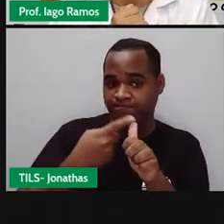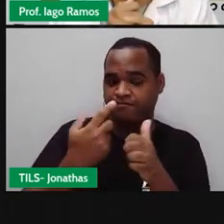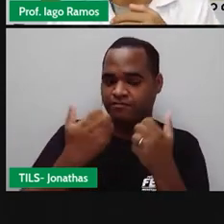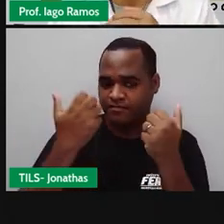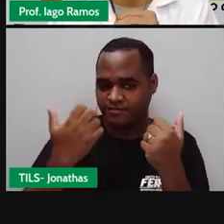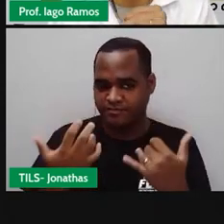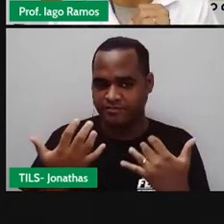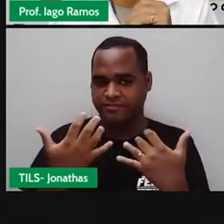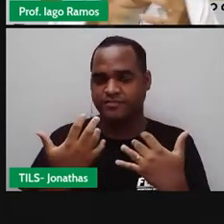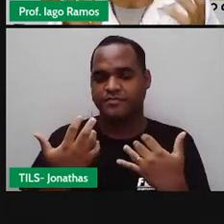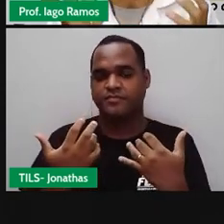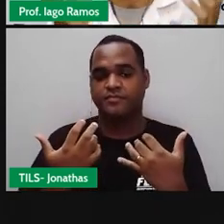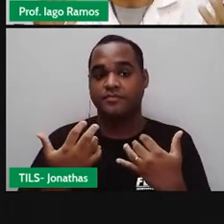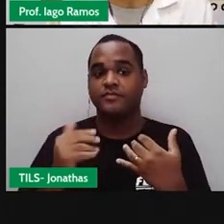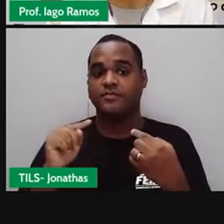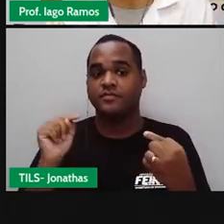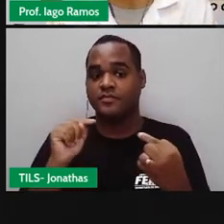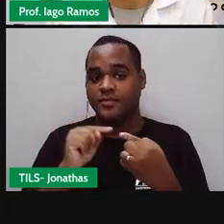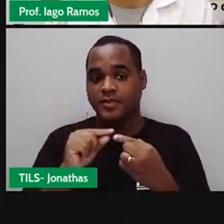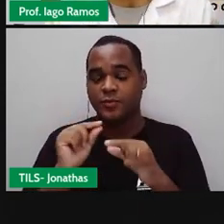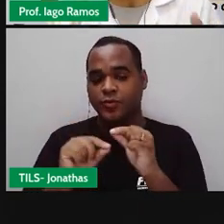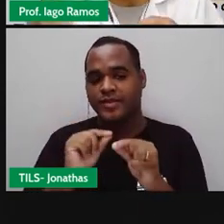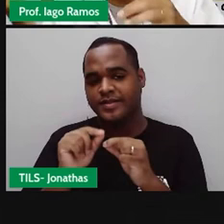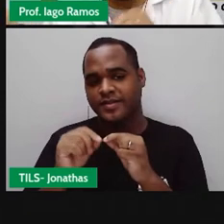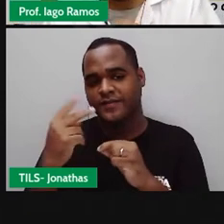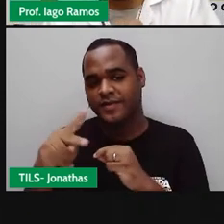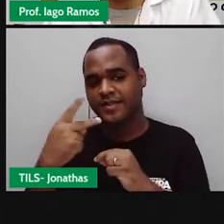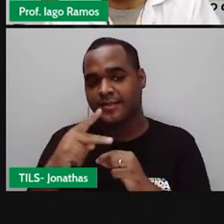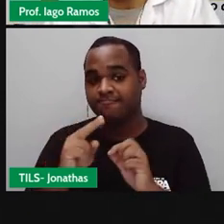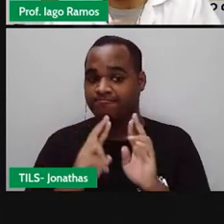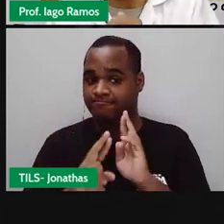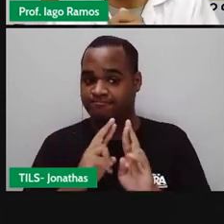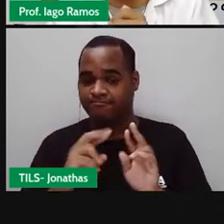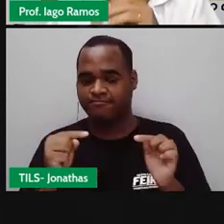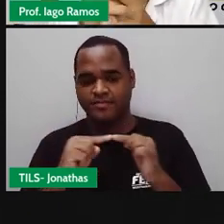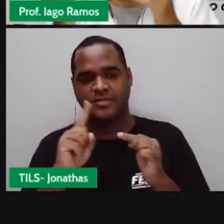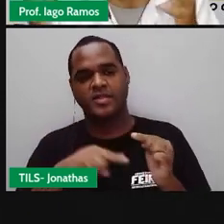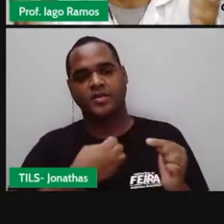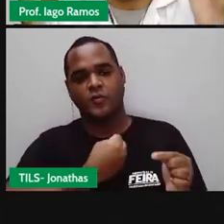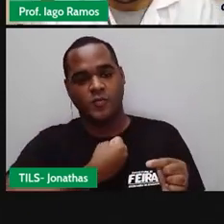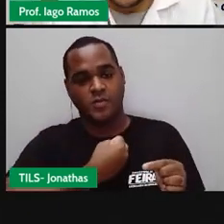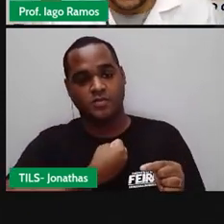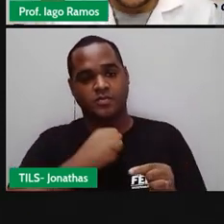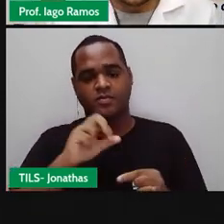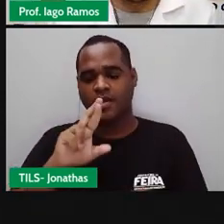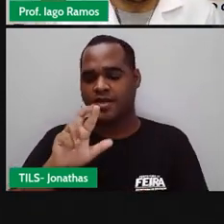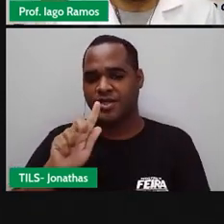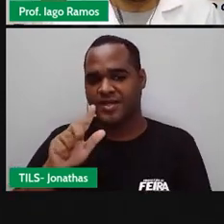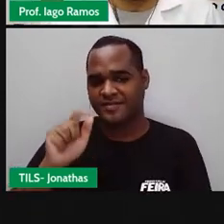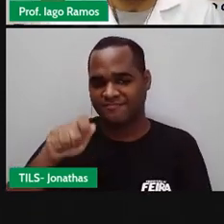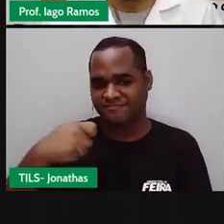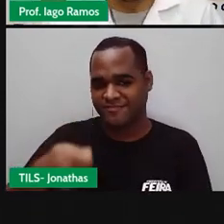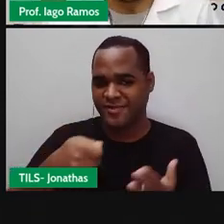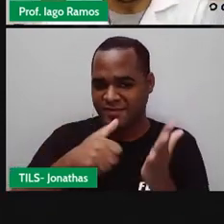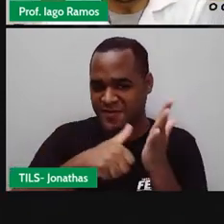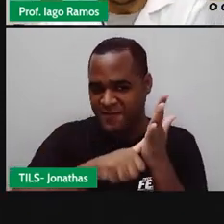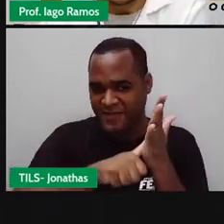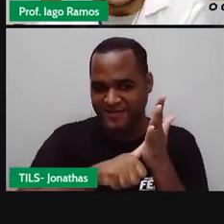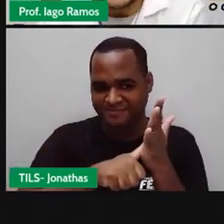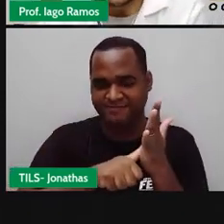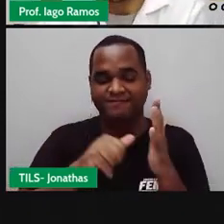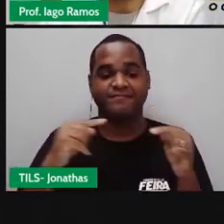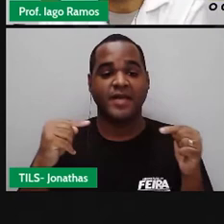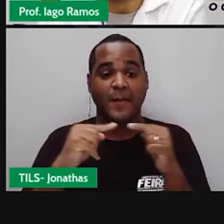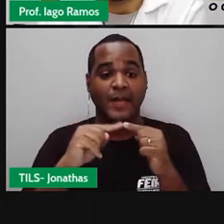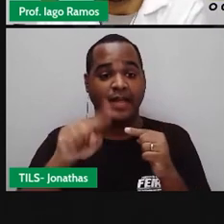pra identificar aquele conjunto de números. É como se fosse o RG do conjunto de números. O símbolo